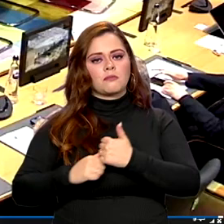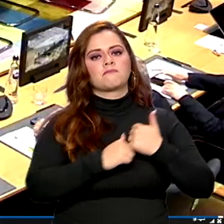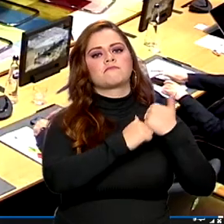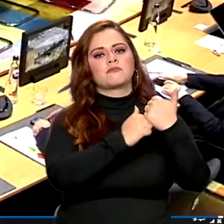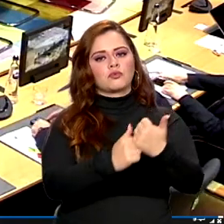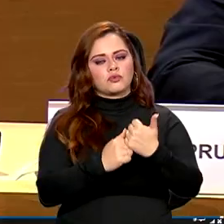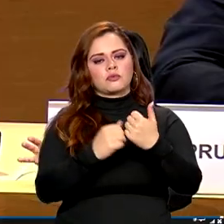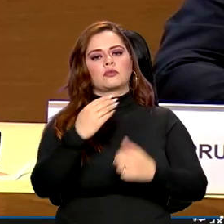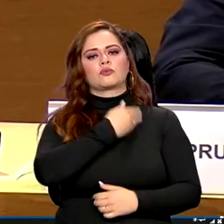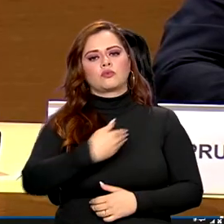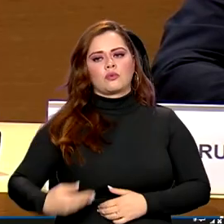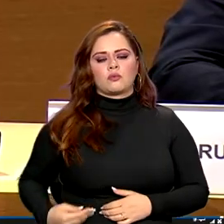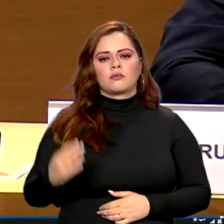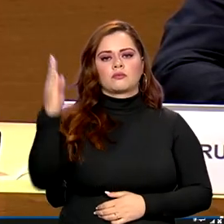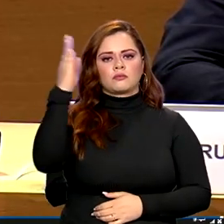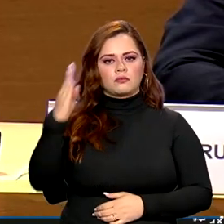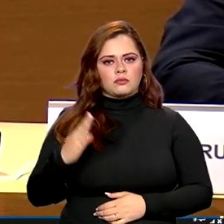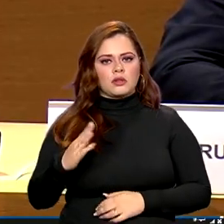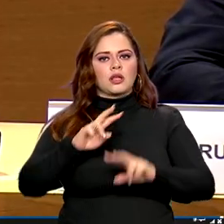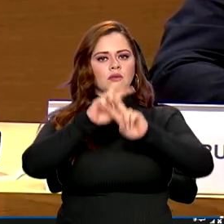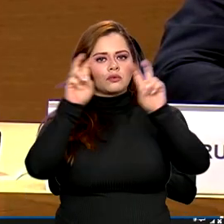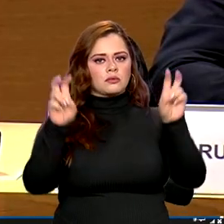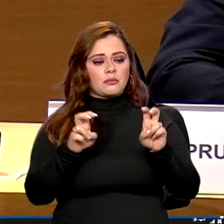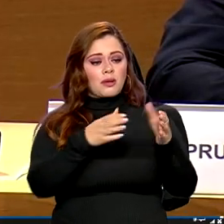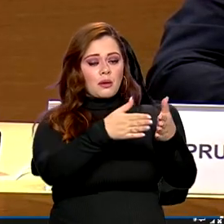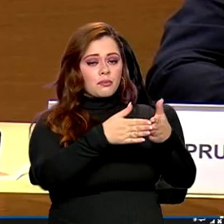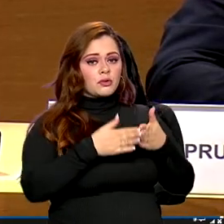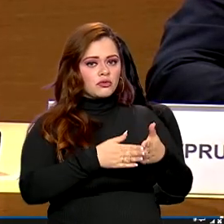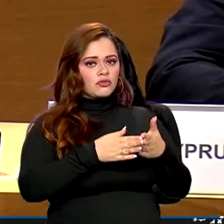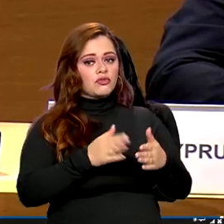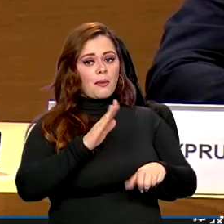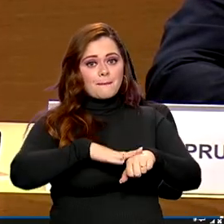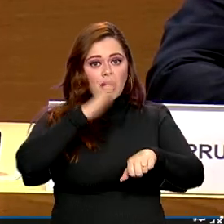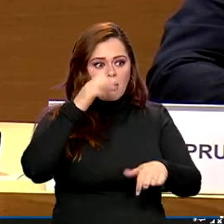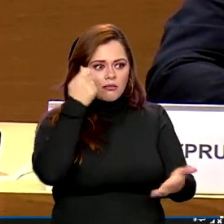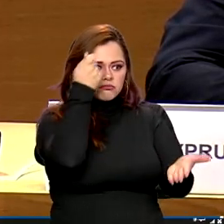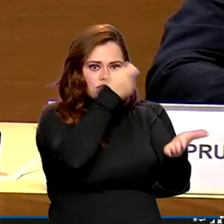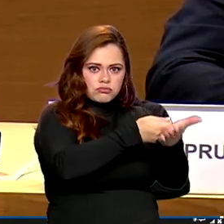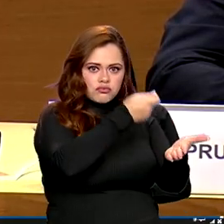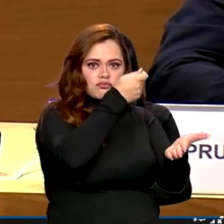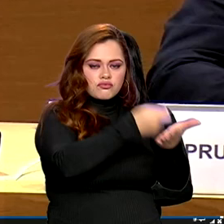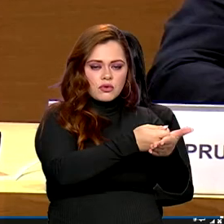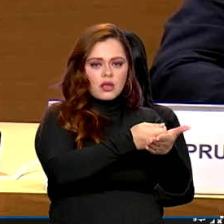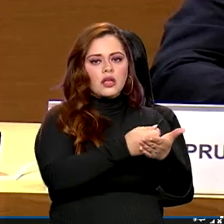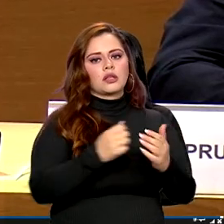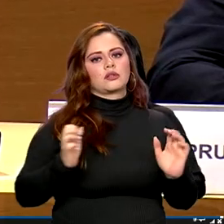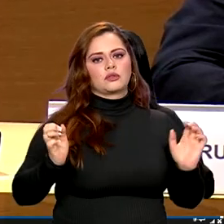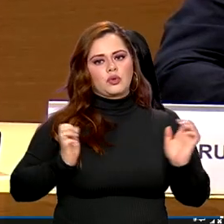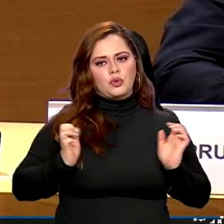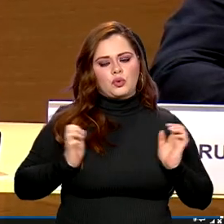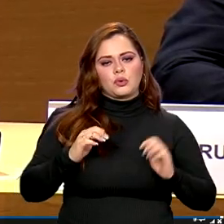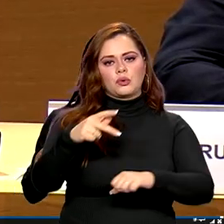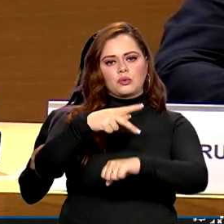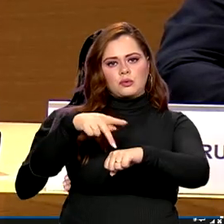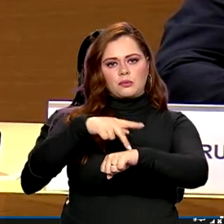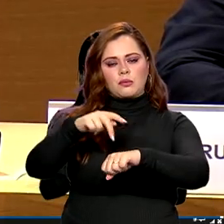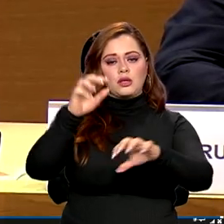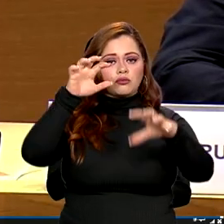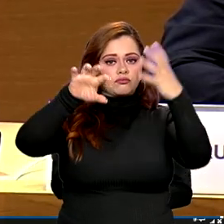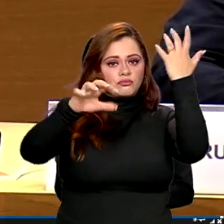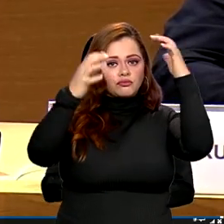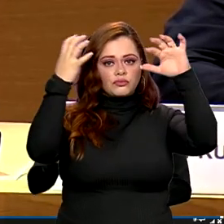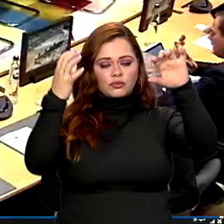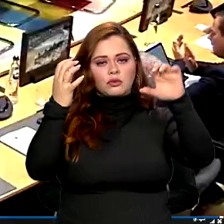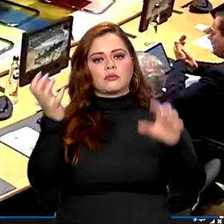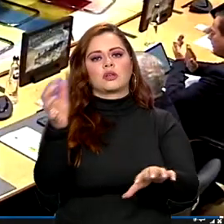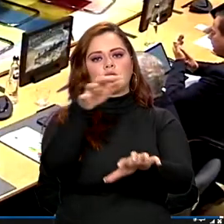vários temas. Pediu maior comprometimento dos países ricos quanto às mudanças climáticas e inclusão social e